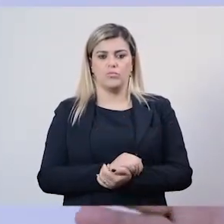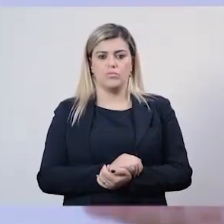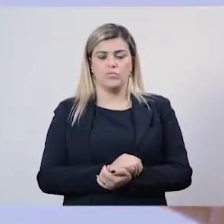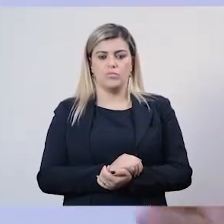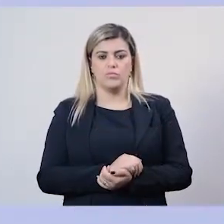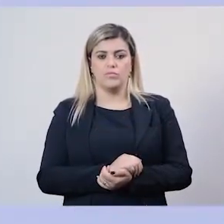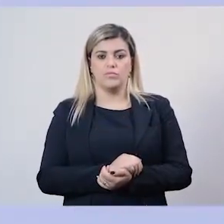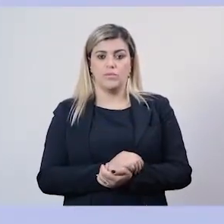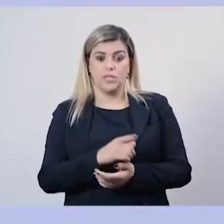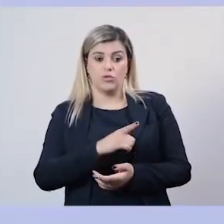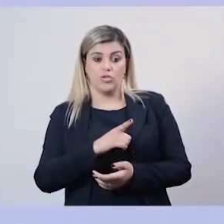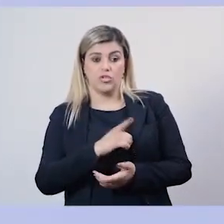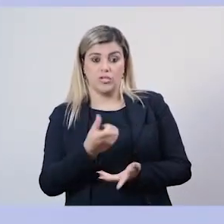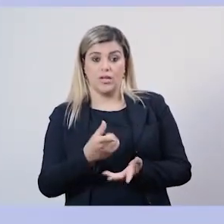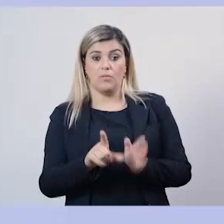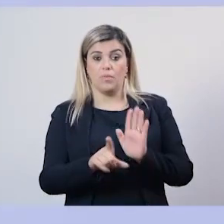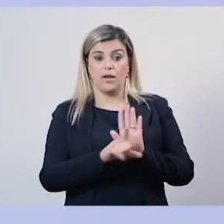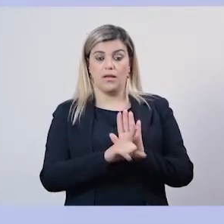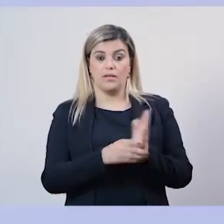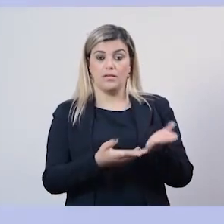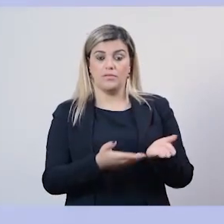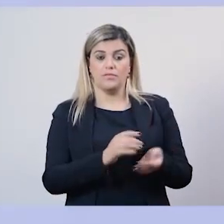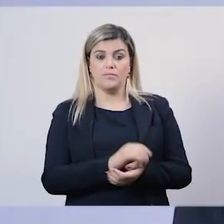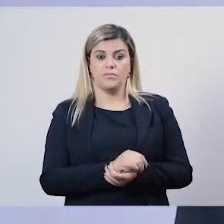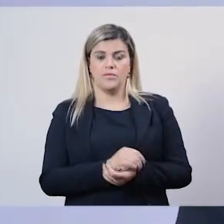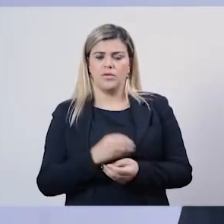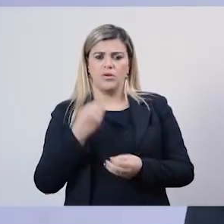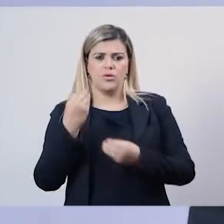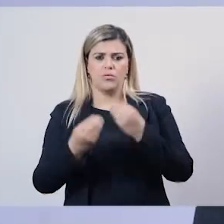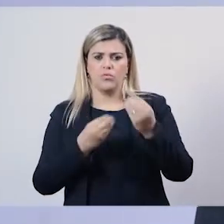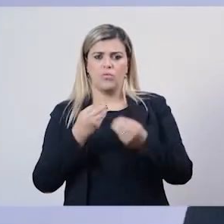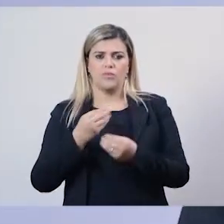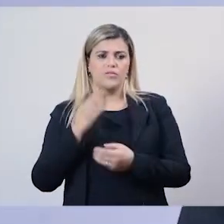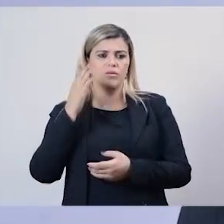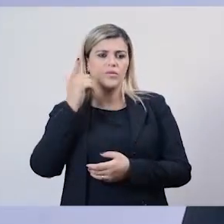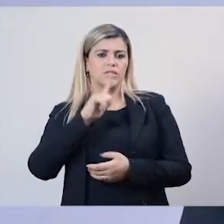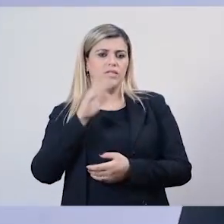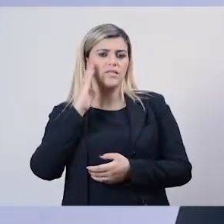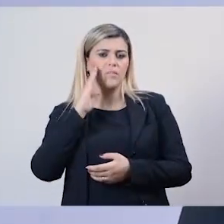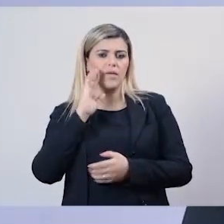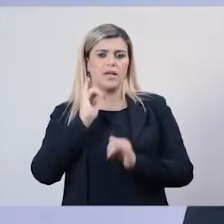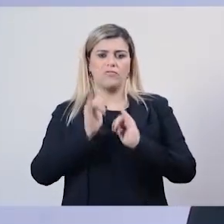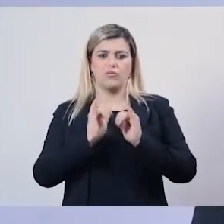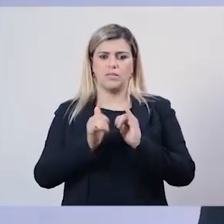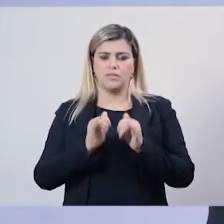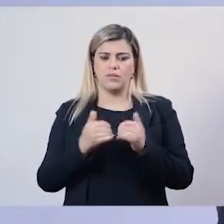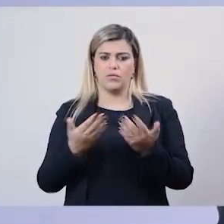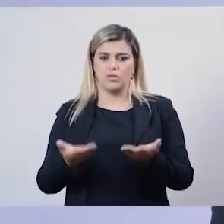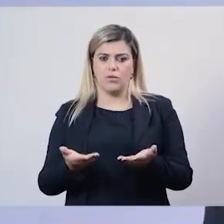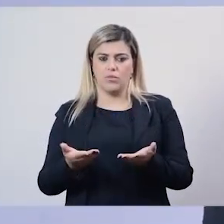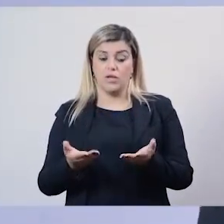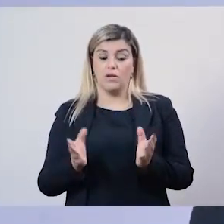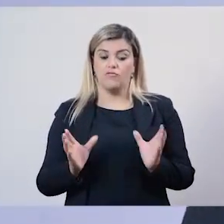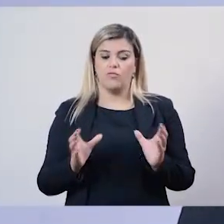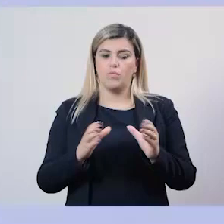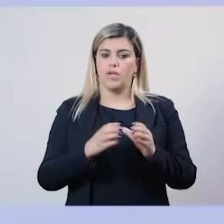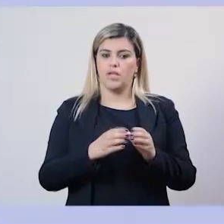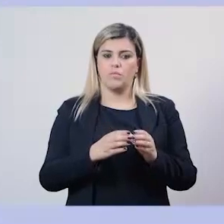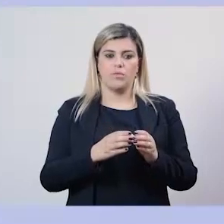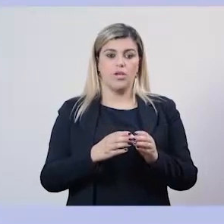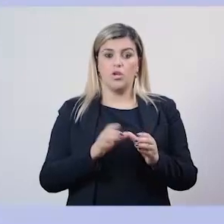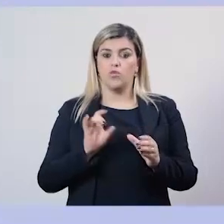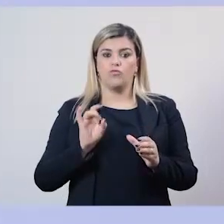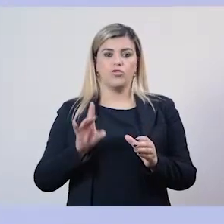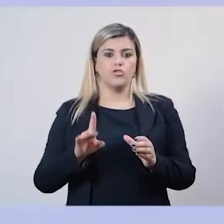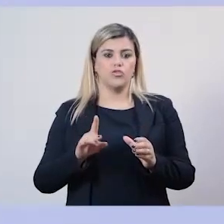tinha apontado. Como é que vocês chegaram àquela conclusão? Uma equipe. Não foram só os conselheiros federais. O